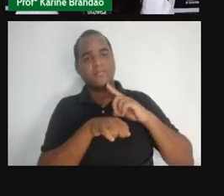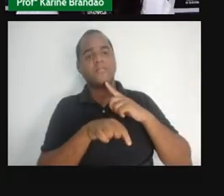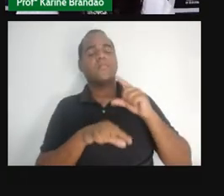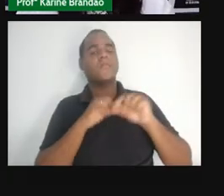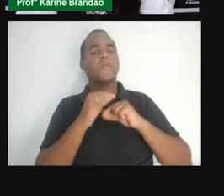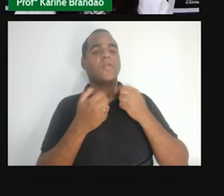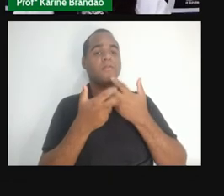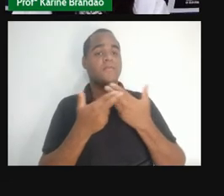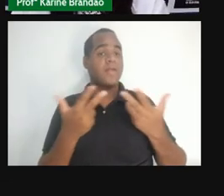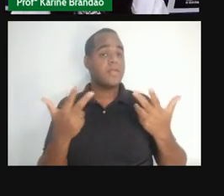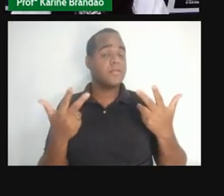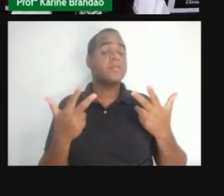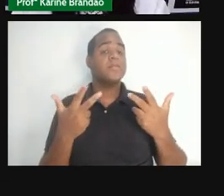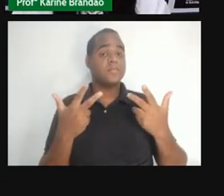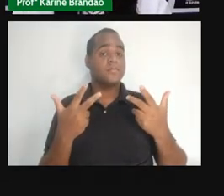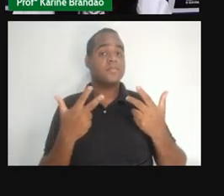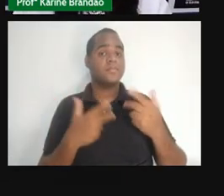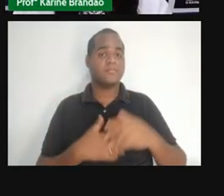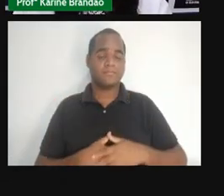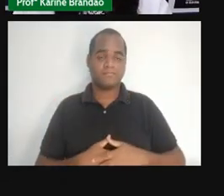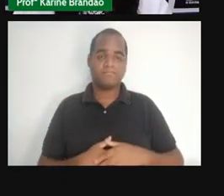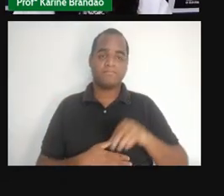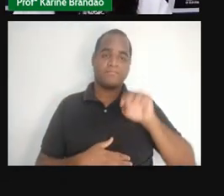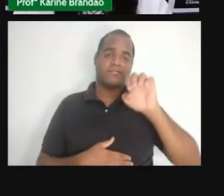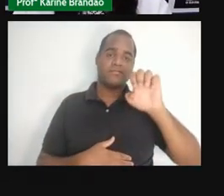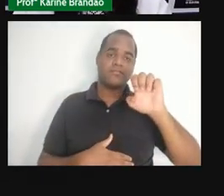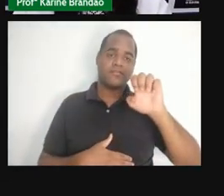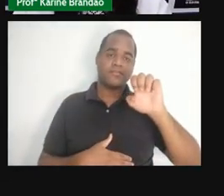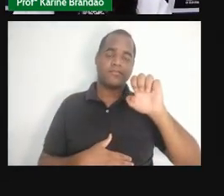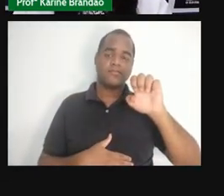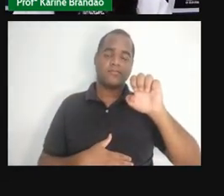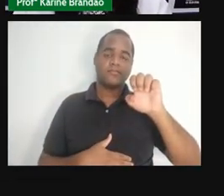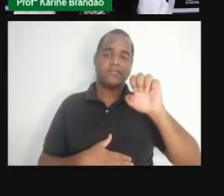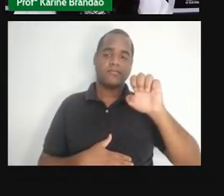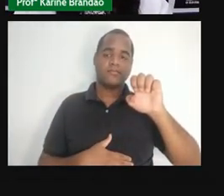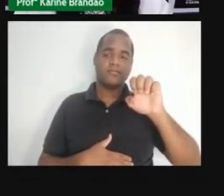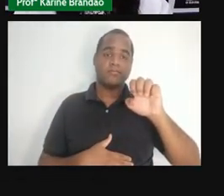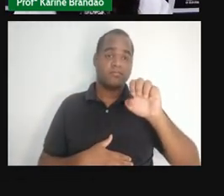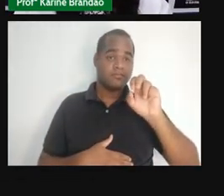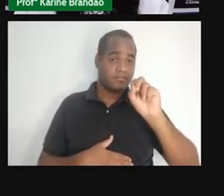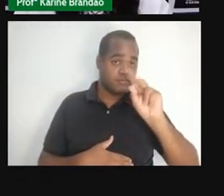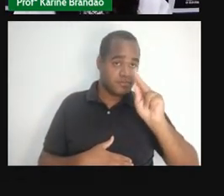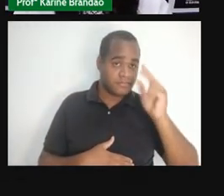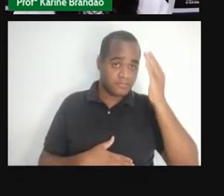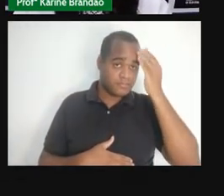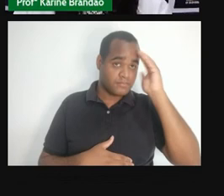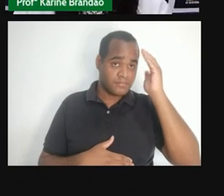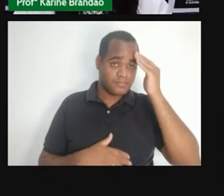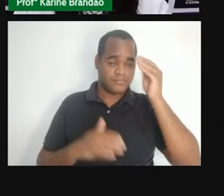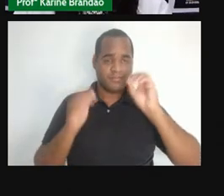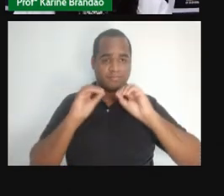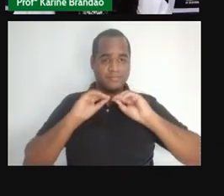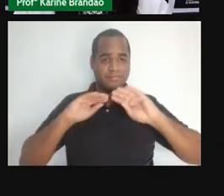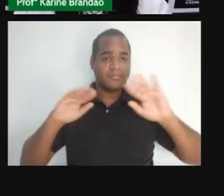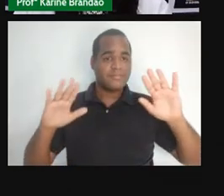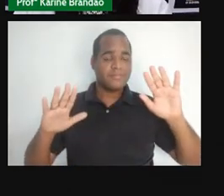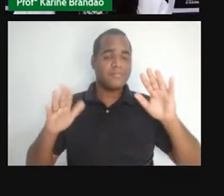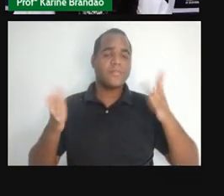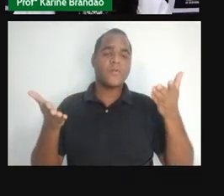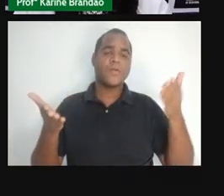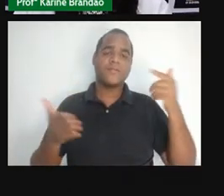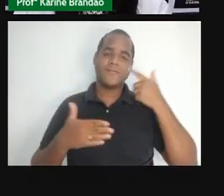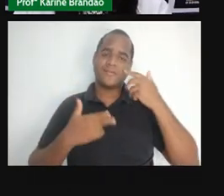que não garante a prevenção contra uma dessas doenças sexualmente transmissíveis? A alternativa é,